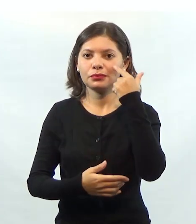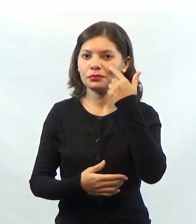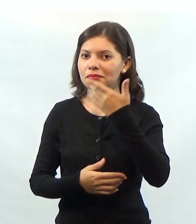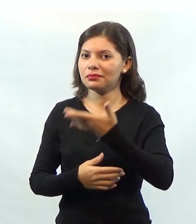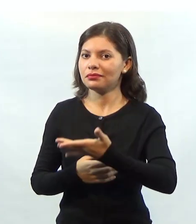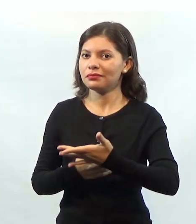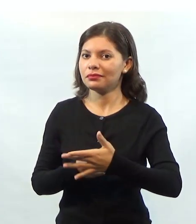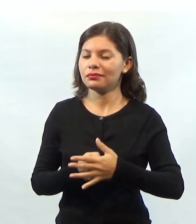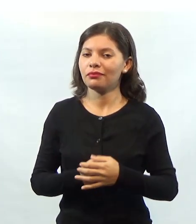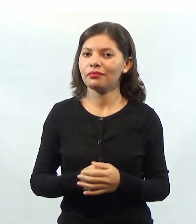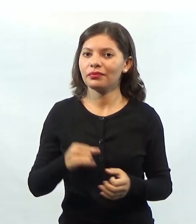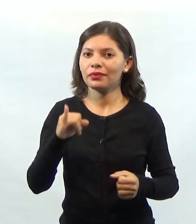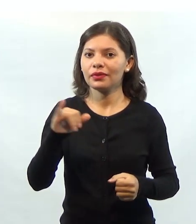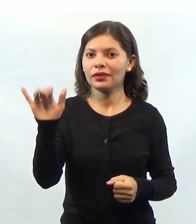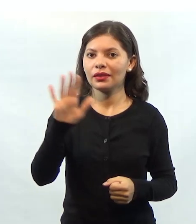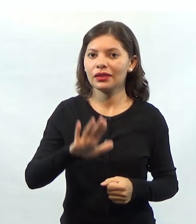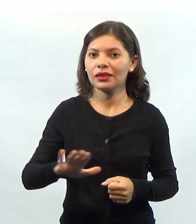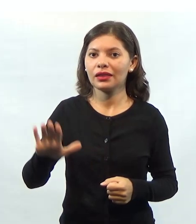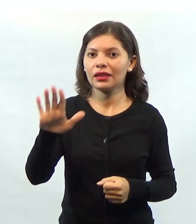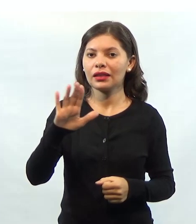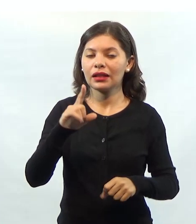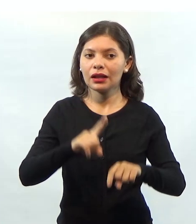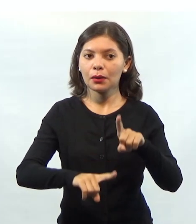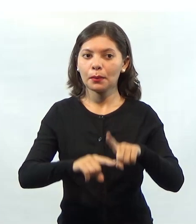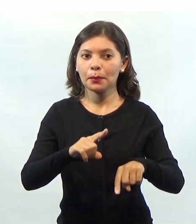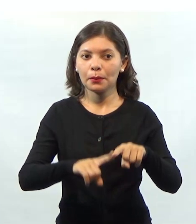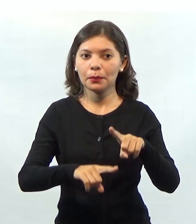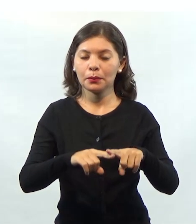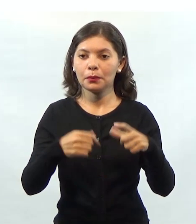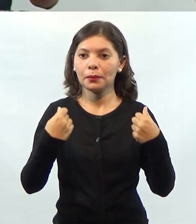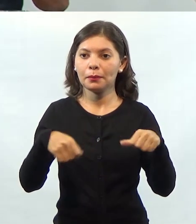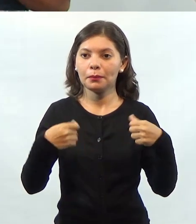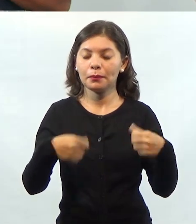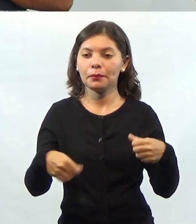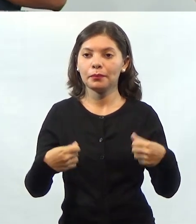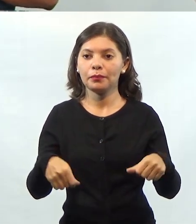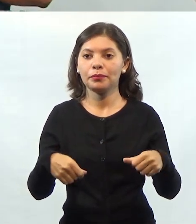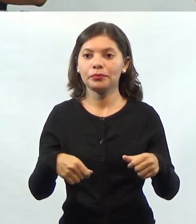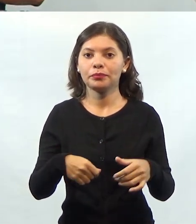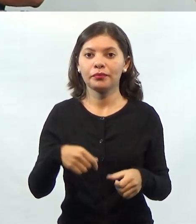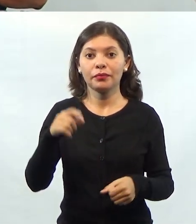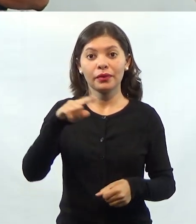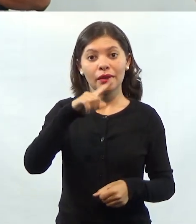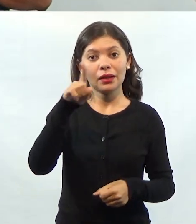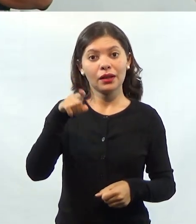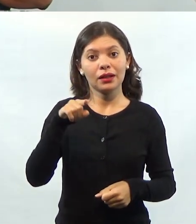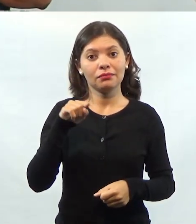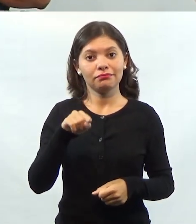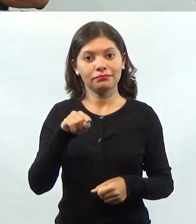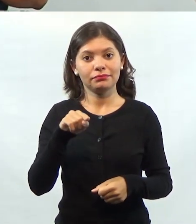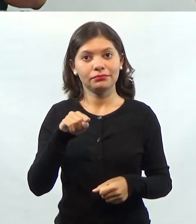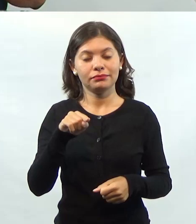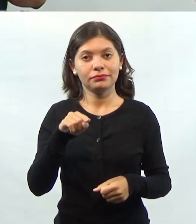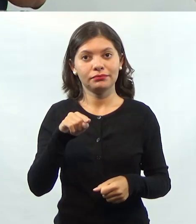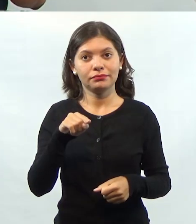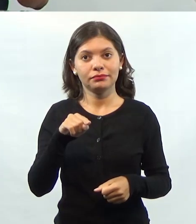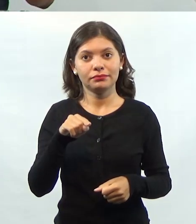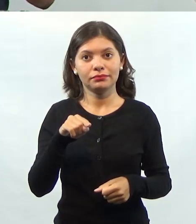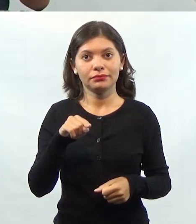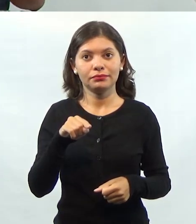um produto abacaxi é um produto que ele pode tanto ter sido um ponto de interrogação